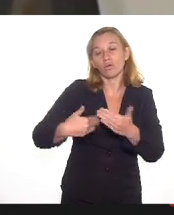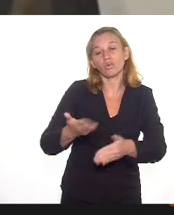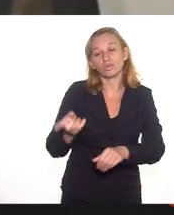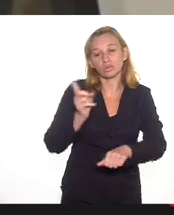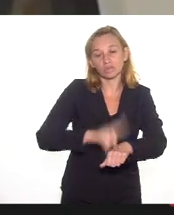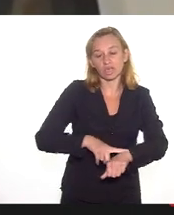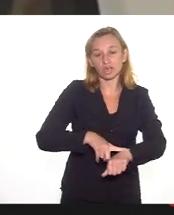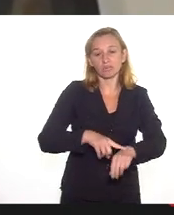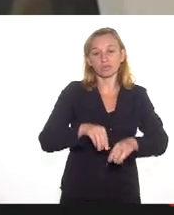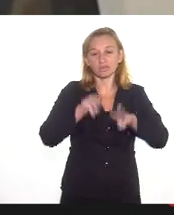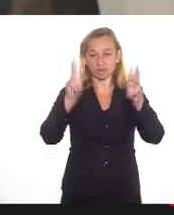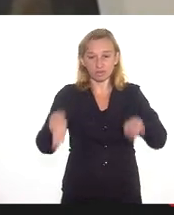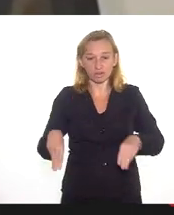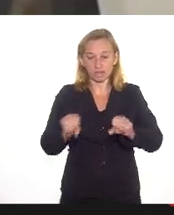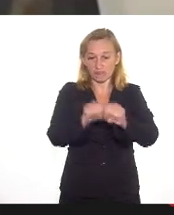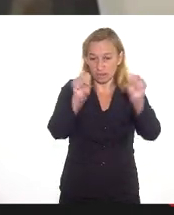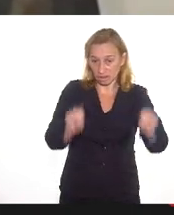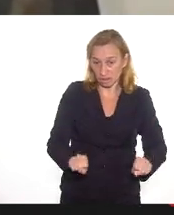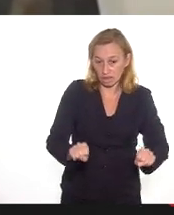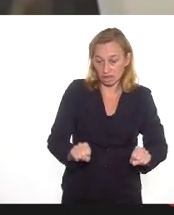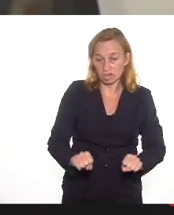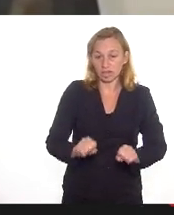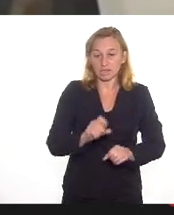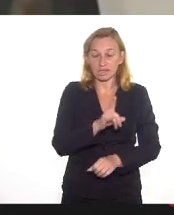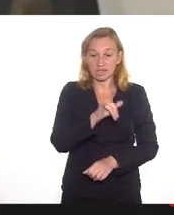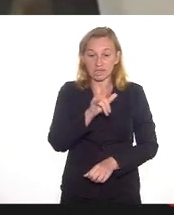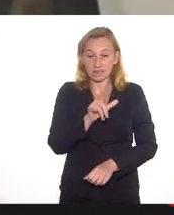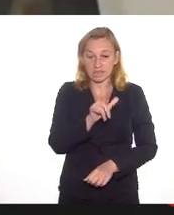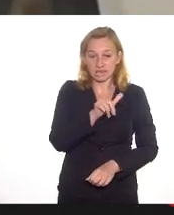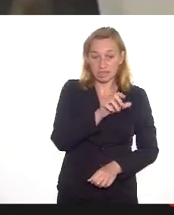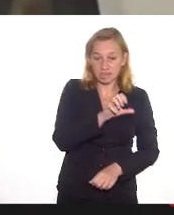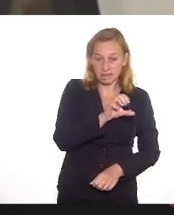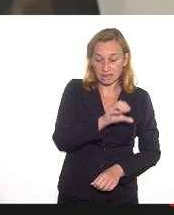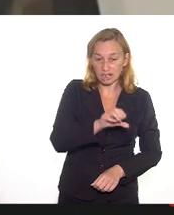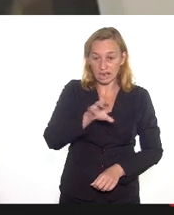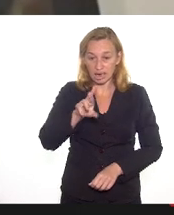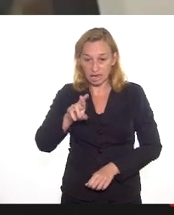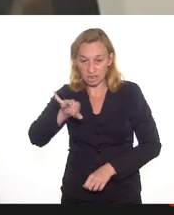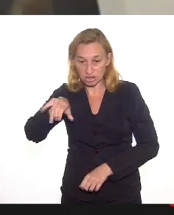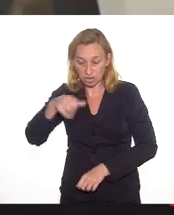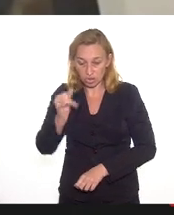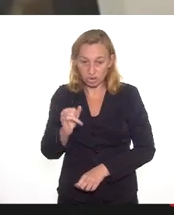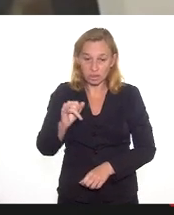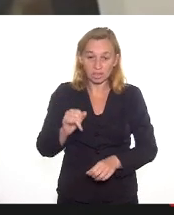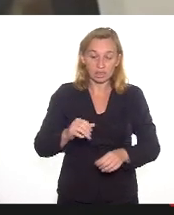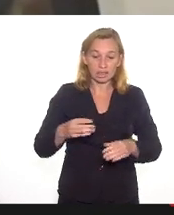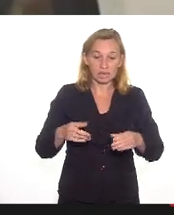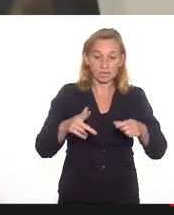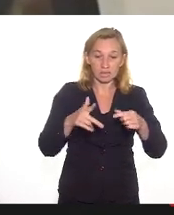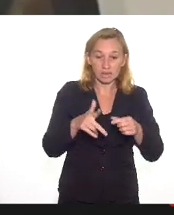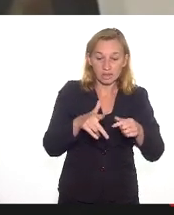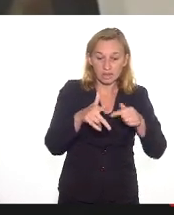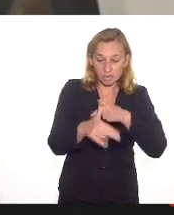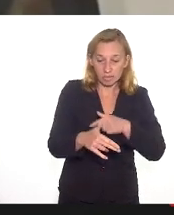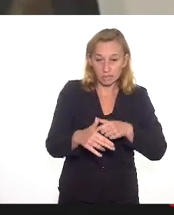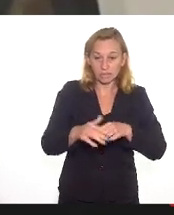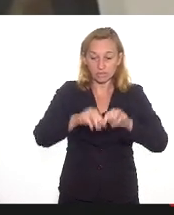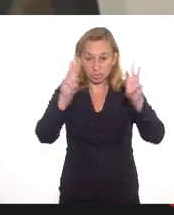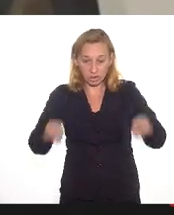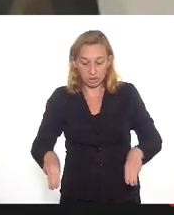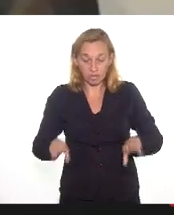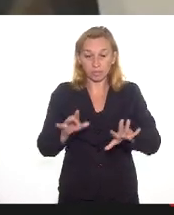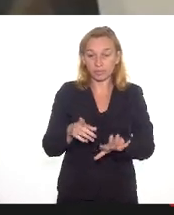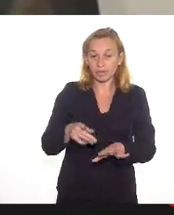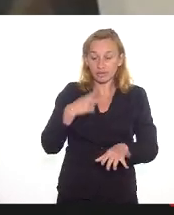de existência do sistema, o nosso querido SIN RJ, as questões que afligem os museus fluminenses. Serei muito